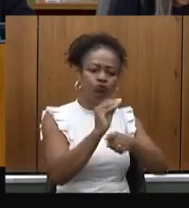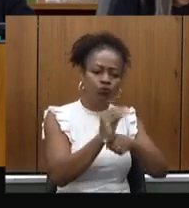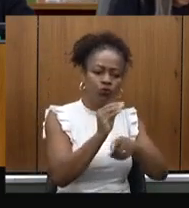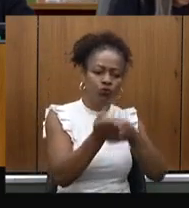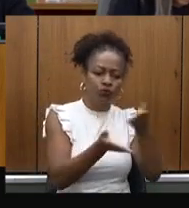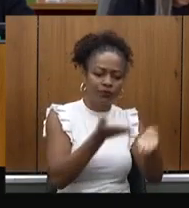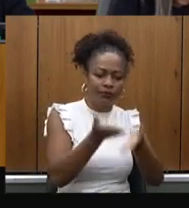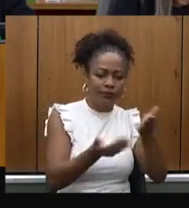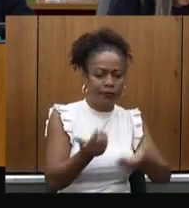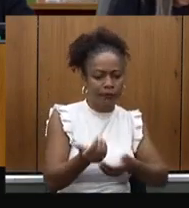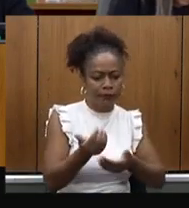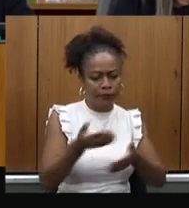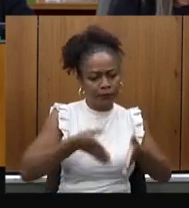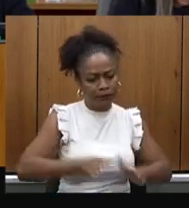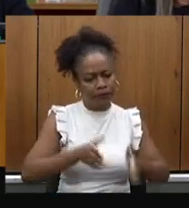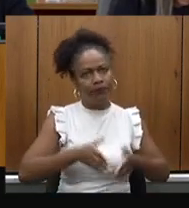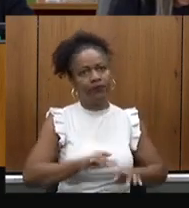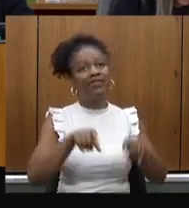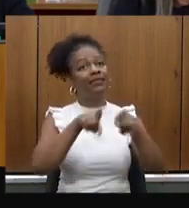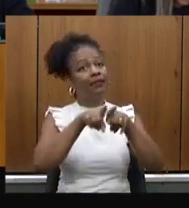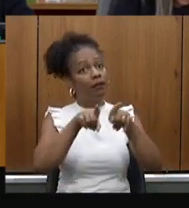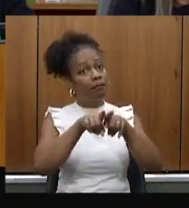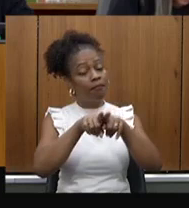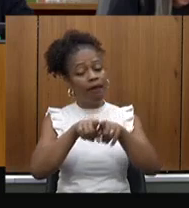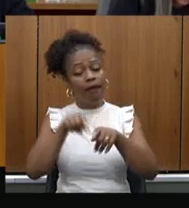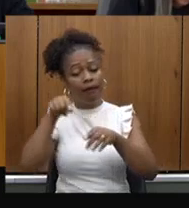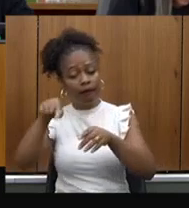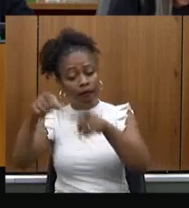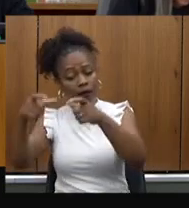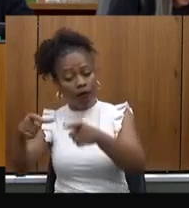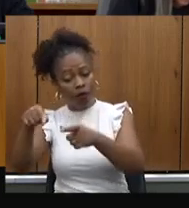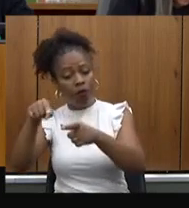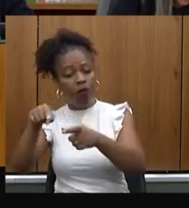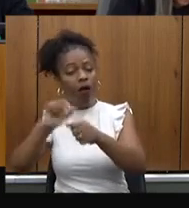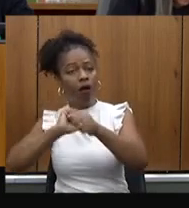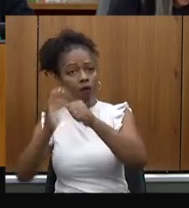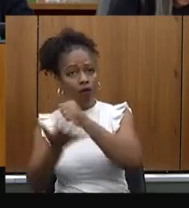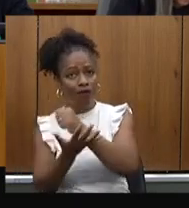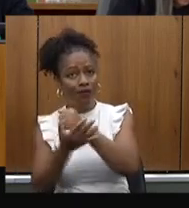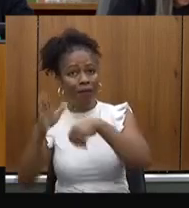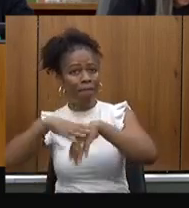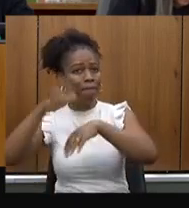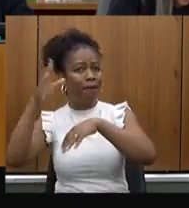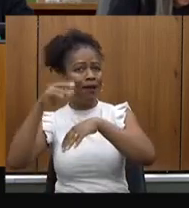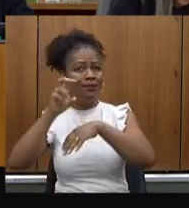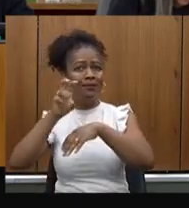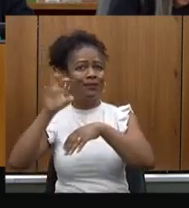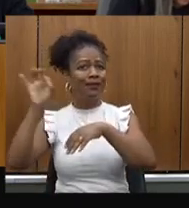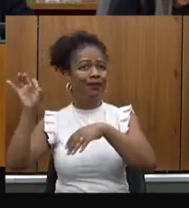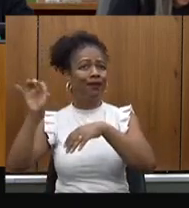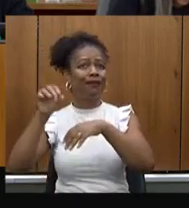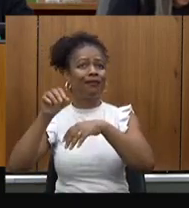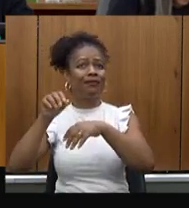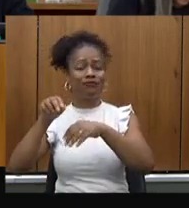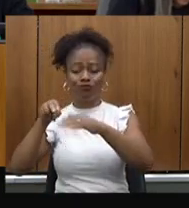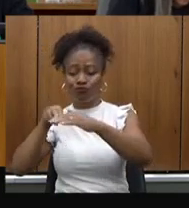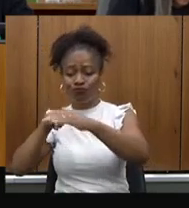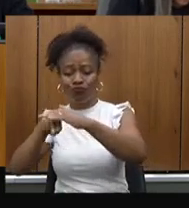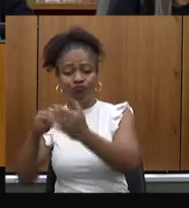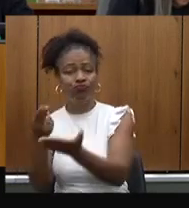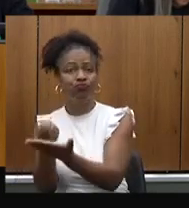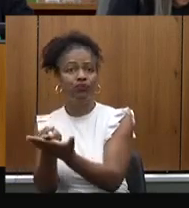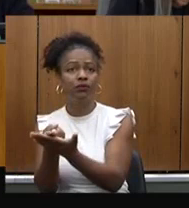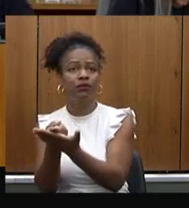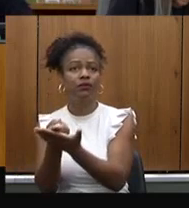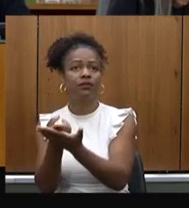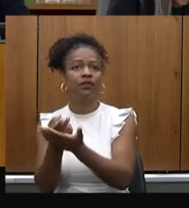-infantil no Estado. E o legado de Covid, são mais de 590 leitos. Olha como o mapa ficou muito mais escuro, e a gente está agora